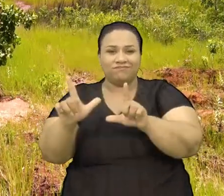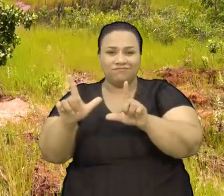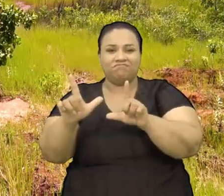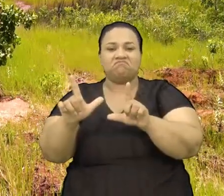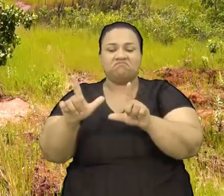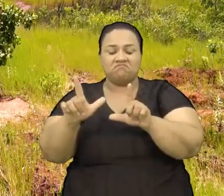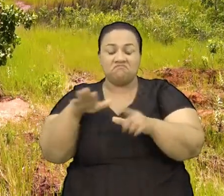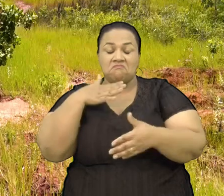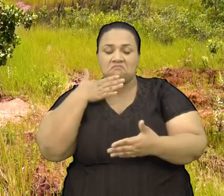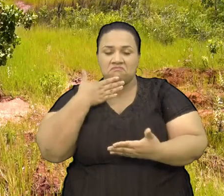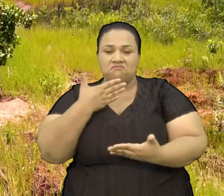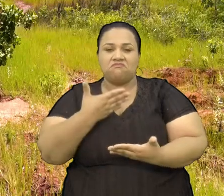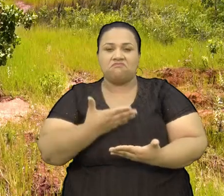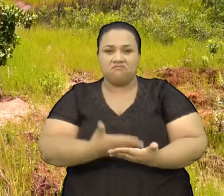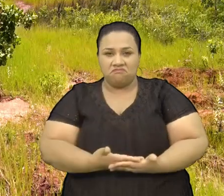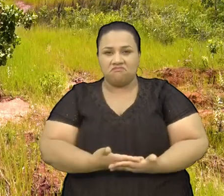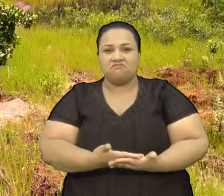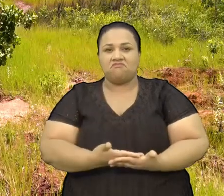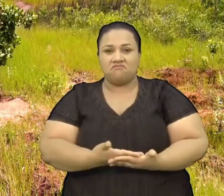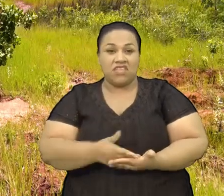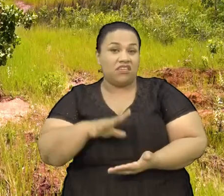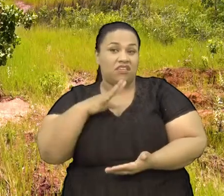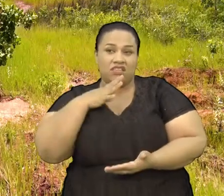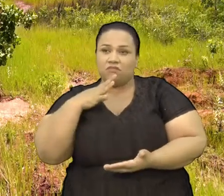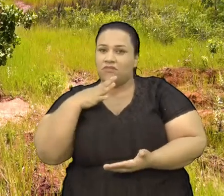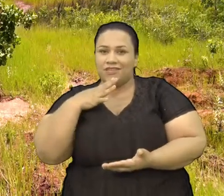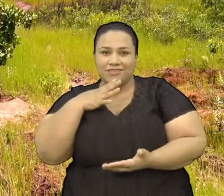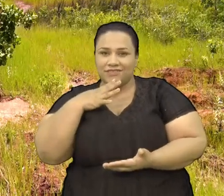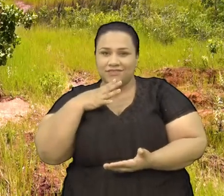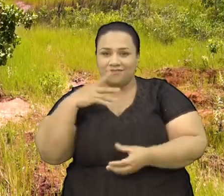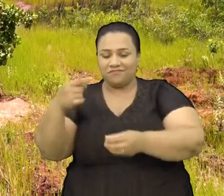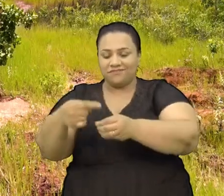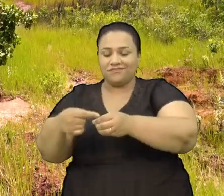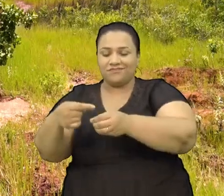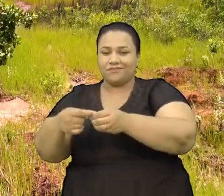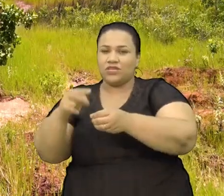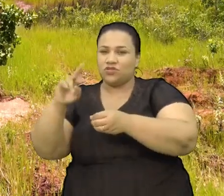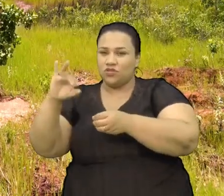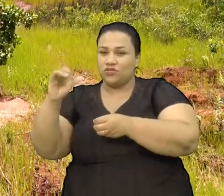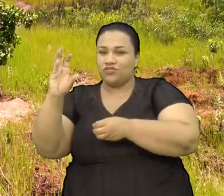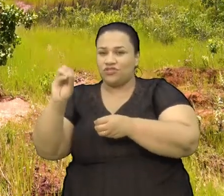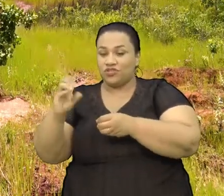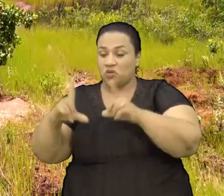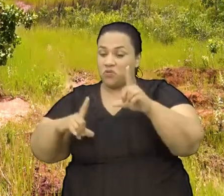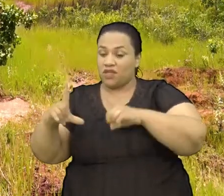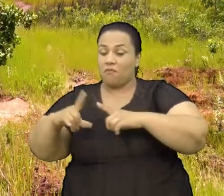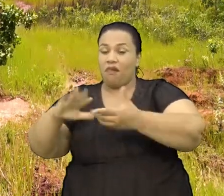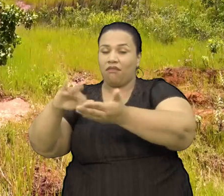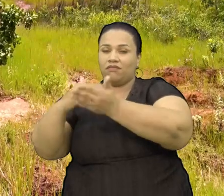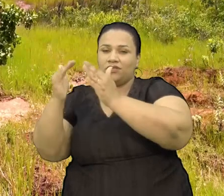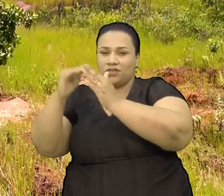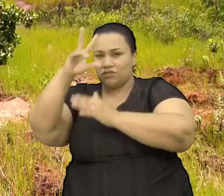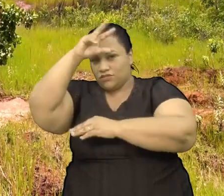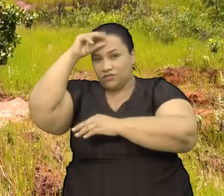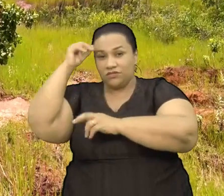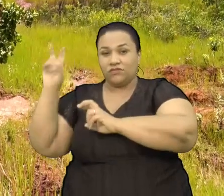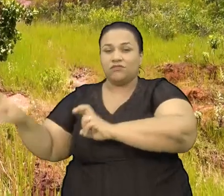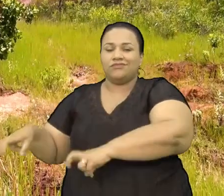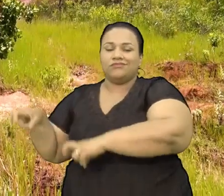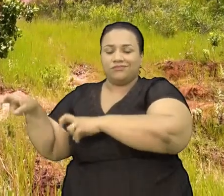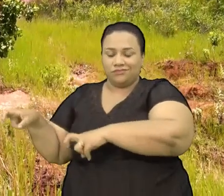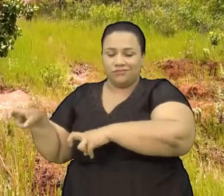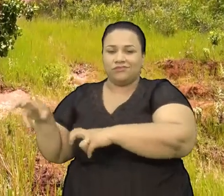matéria Tenho certeza Que você Provavelmente Não conhecia O trabalho Da escola Municipal